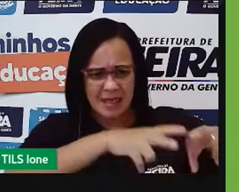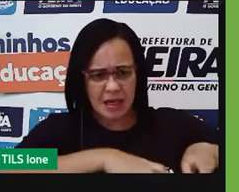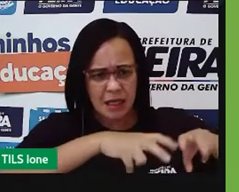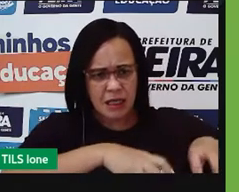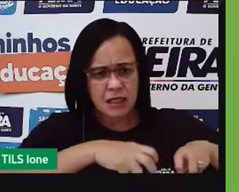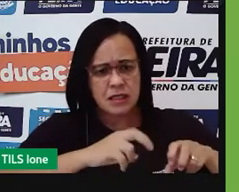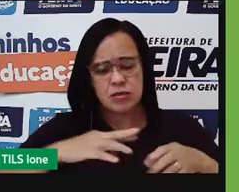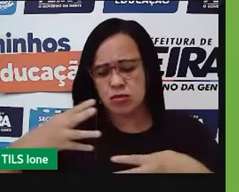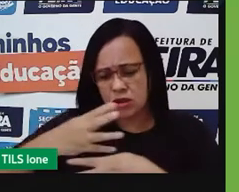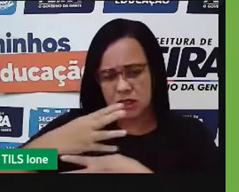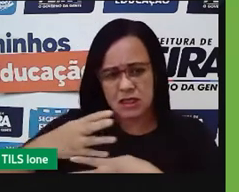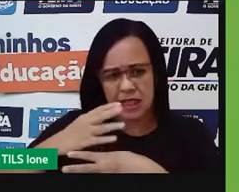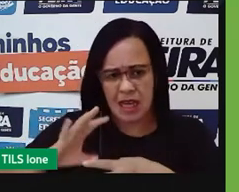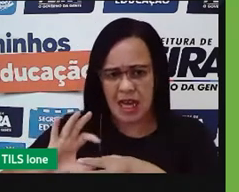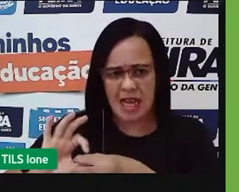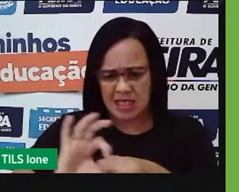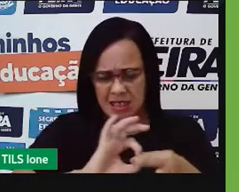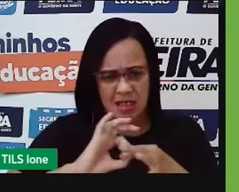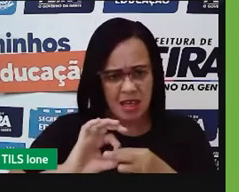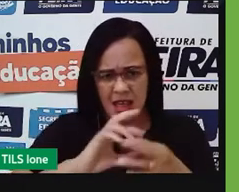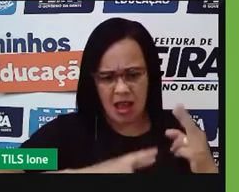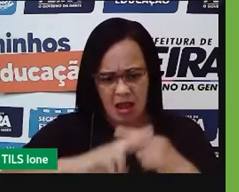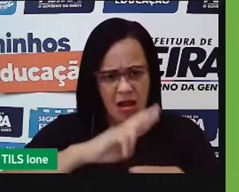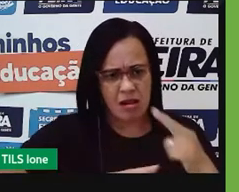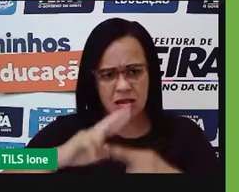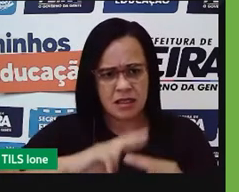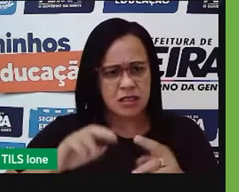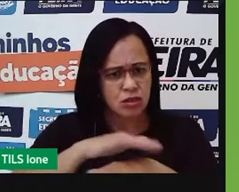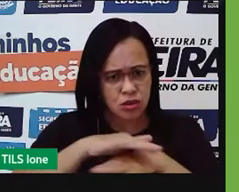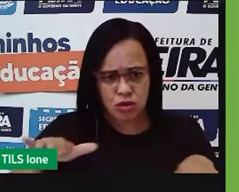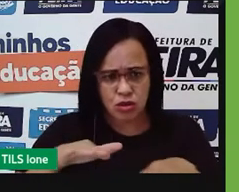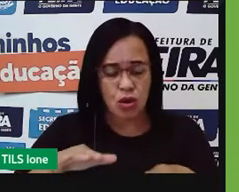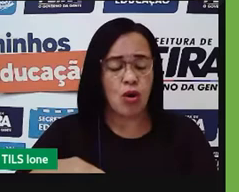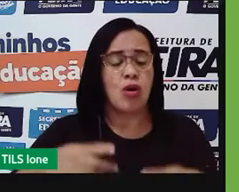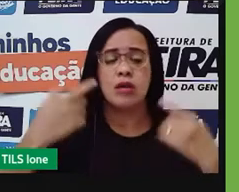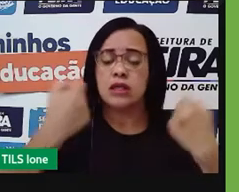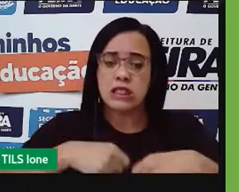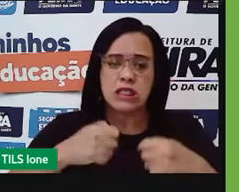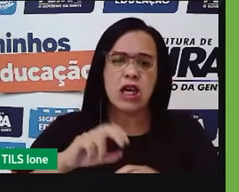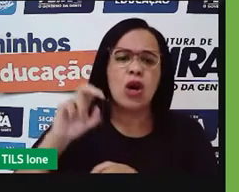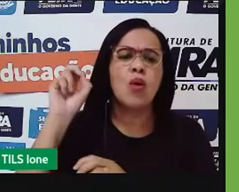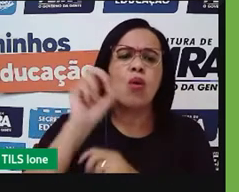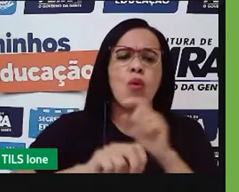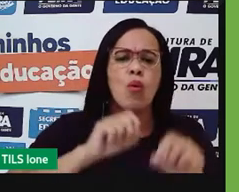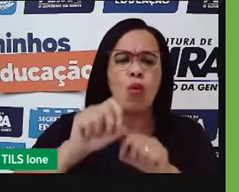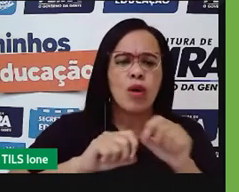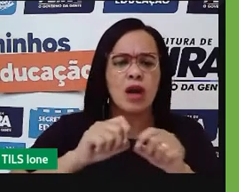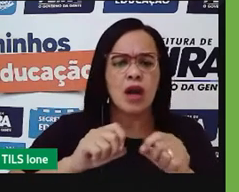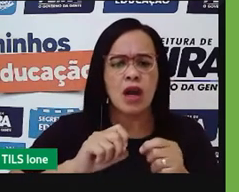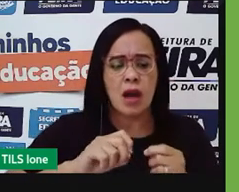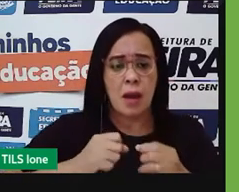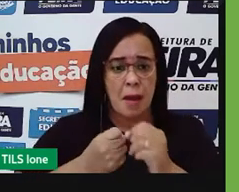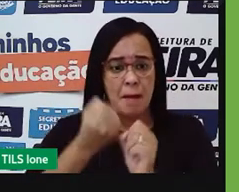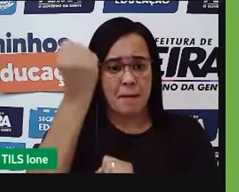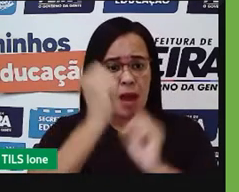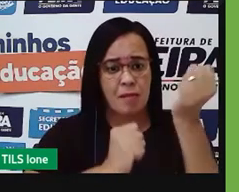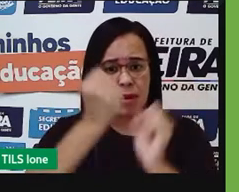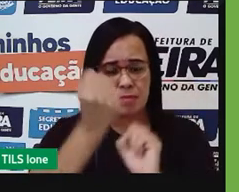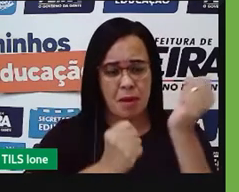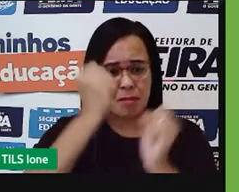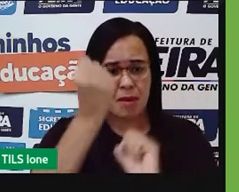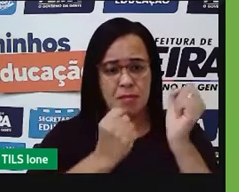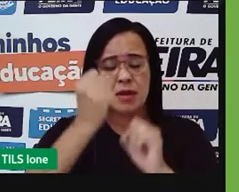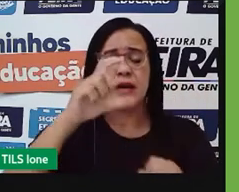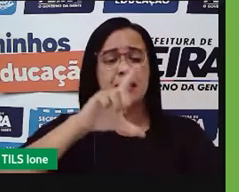cidade. Também tem essa ideia para que os tratores, as inchadas, os estumos, tudo isso que a gente